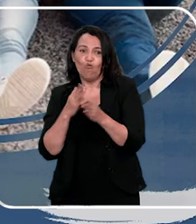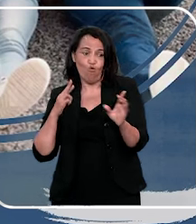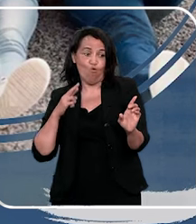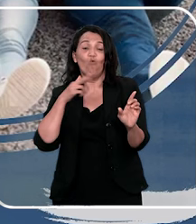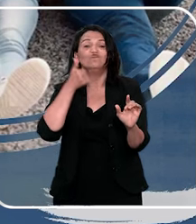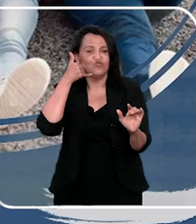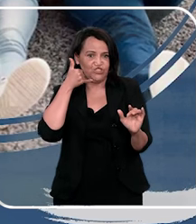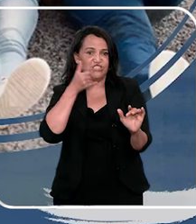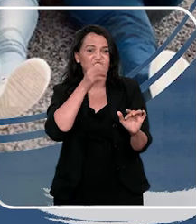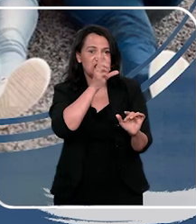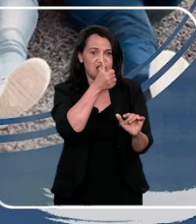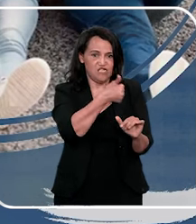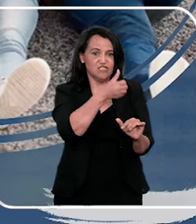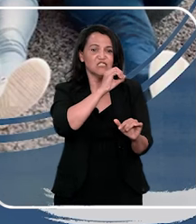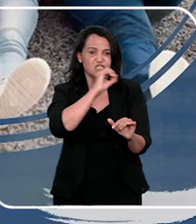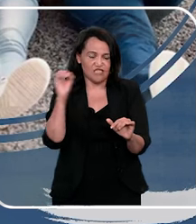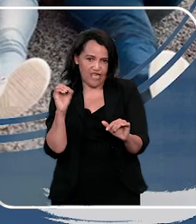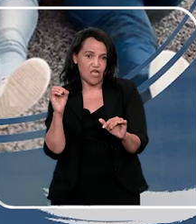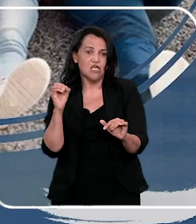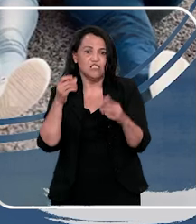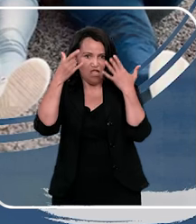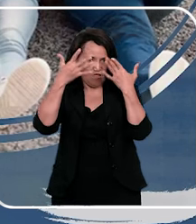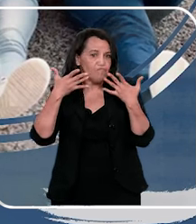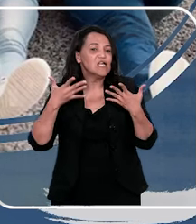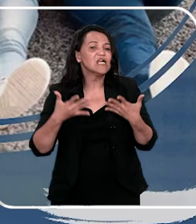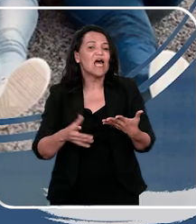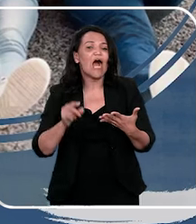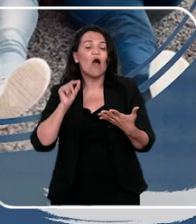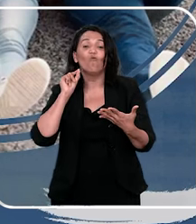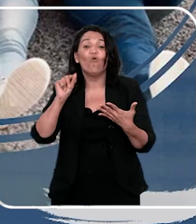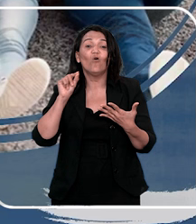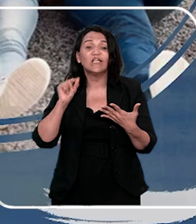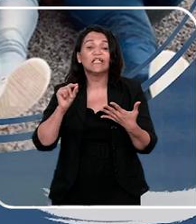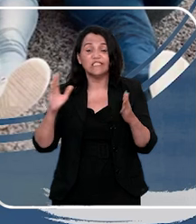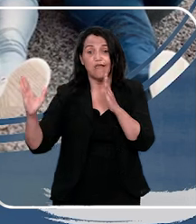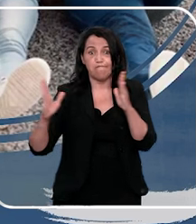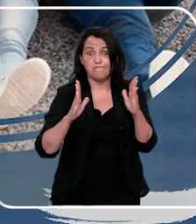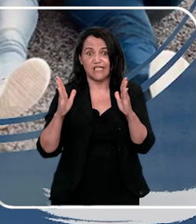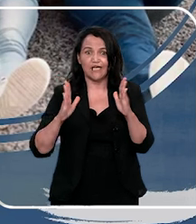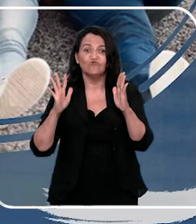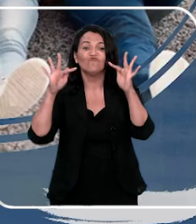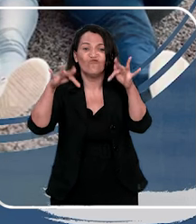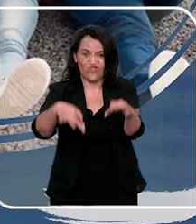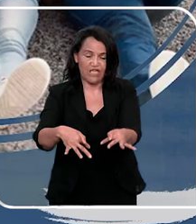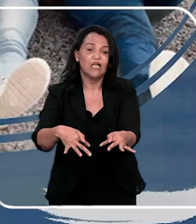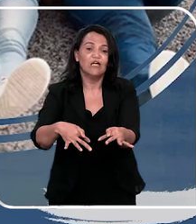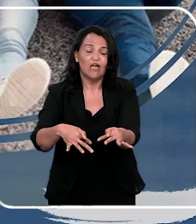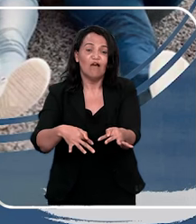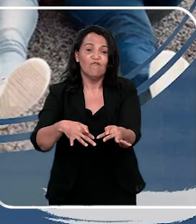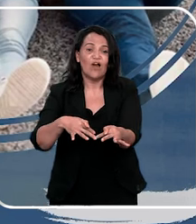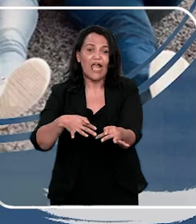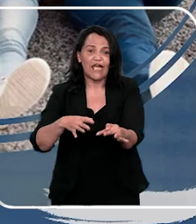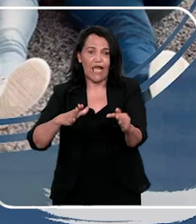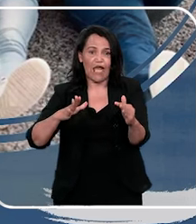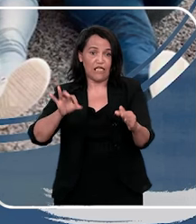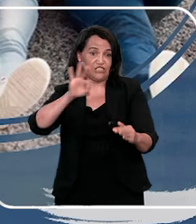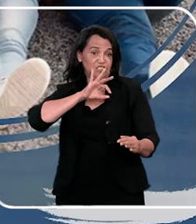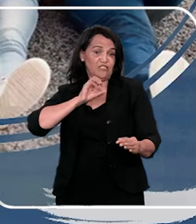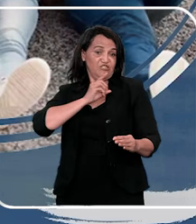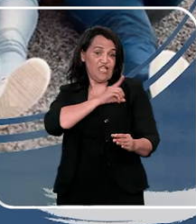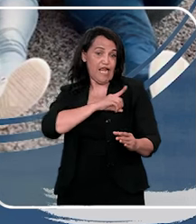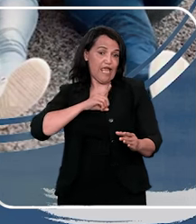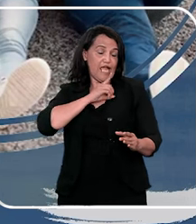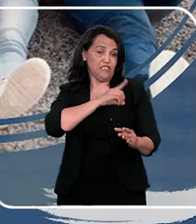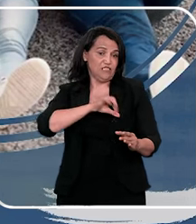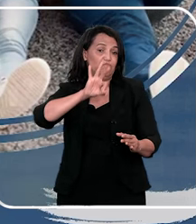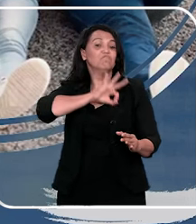polícia civil, que tem um prazo para responder o Disque 100, do que foi feito, então, eles são averiguados, por mais que a polícia esteja estarefada, ele tem um prazo a cumprir,